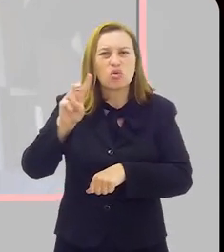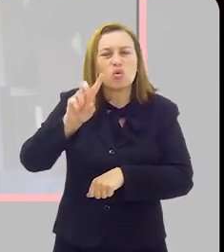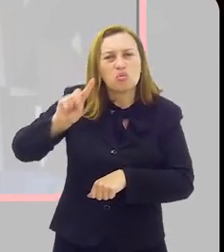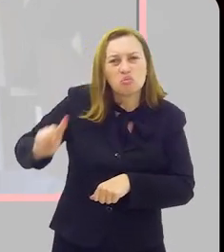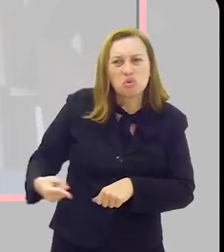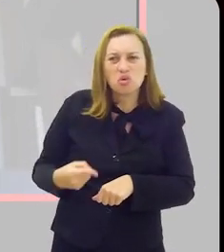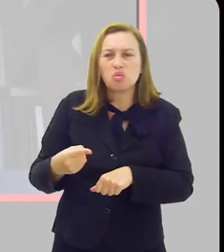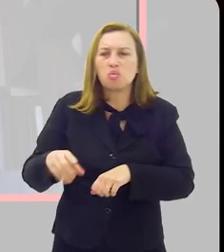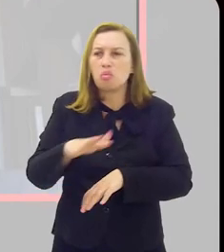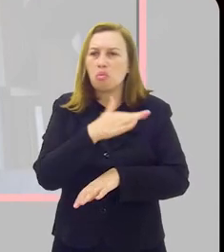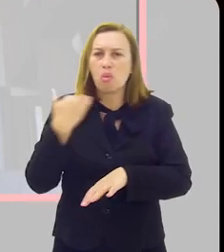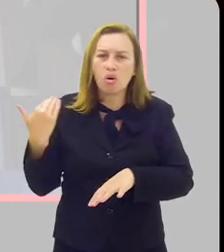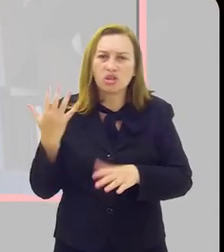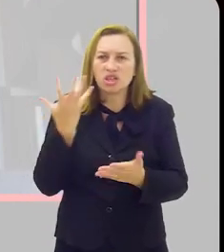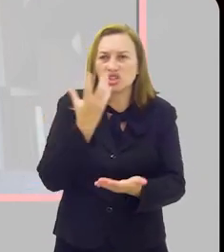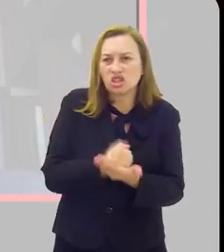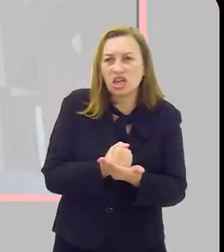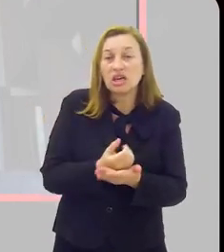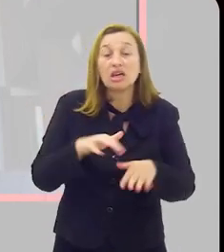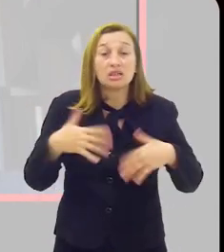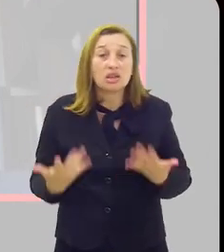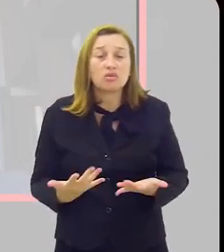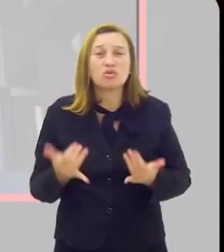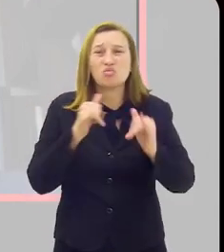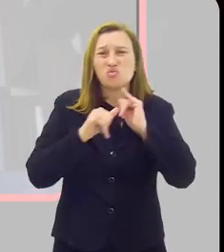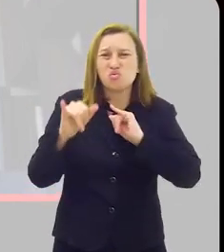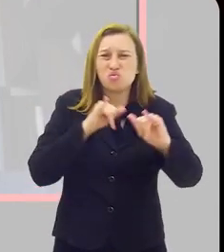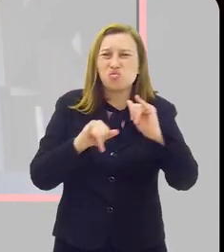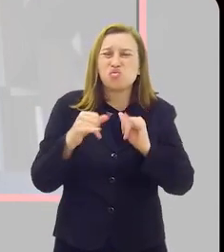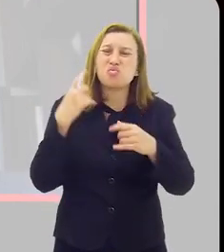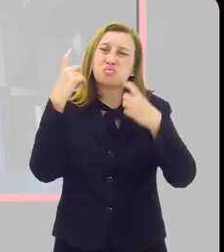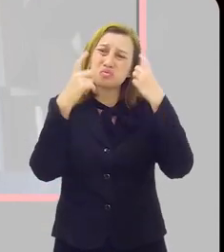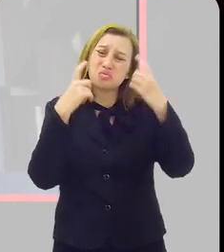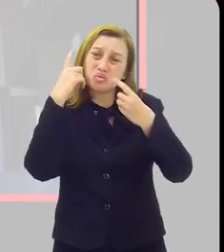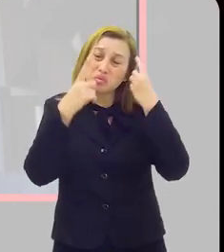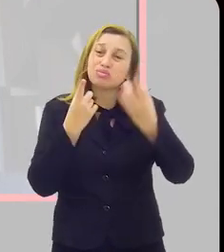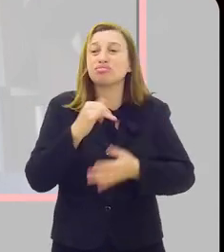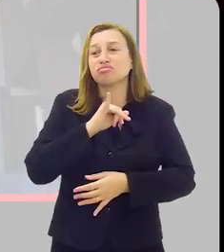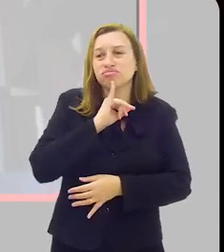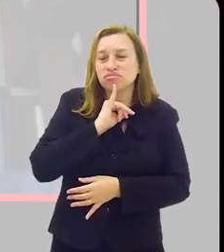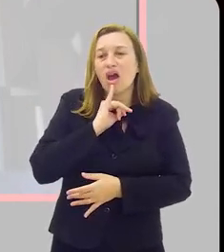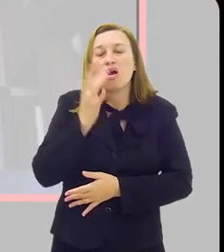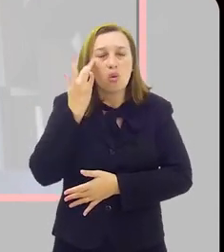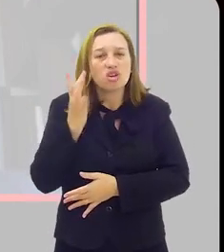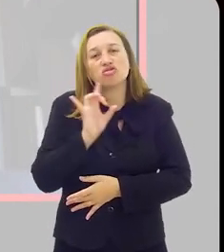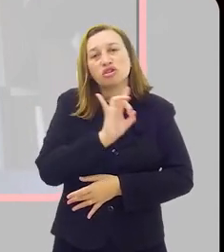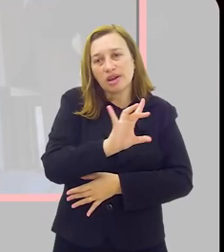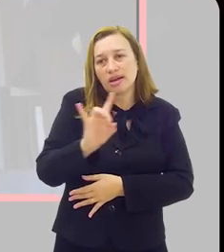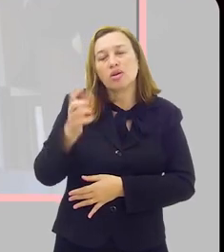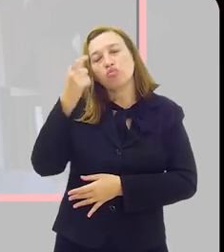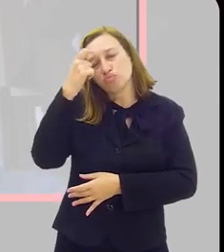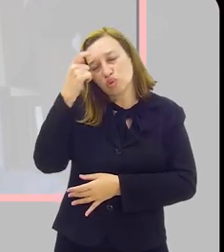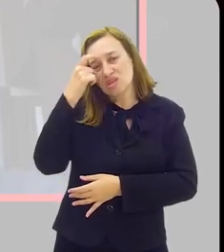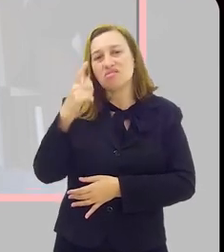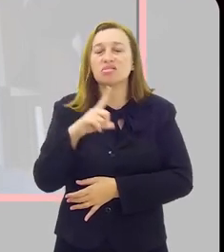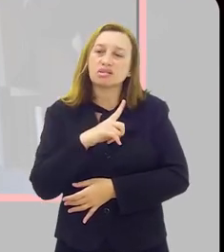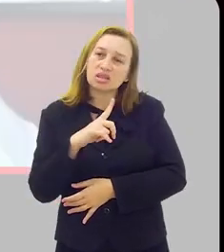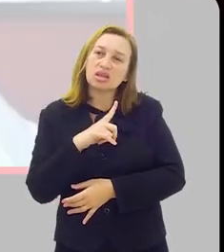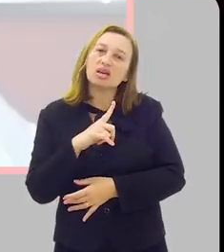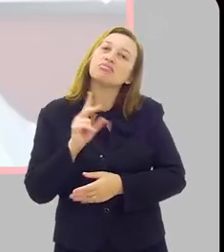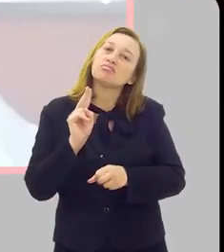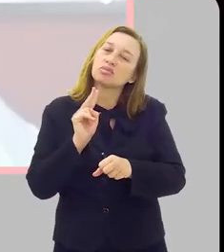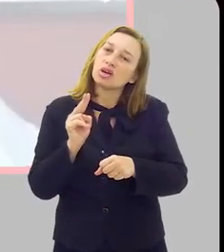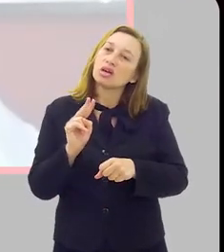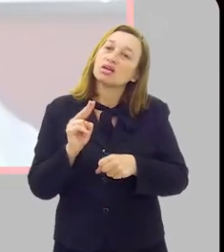registradas. Então, assim, são dados tão preocupantes e tão tristes, que eu acho que cada um deve ter a consciência